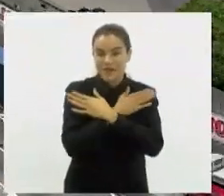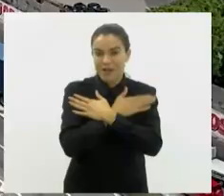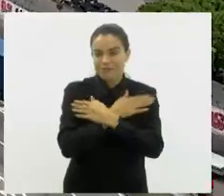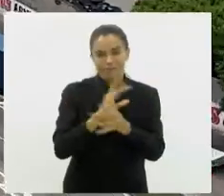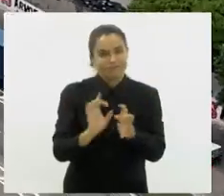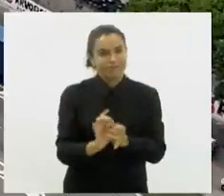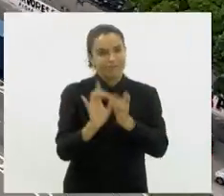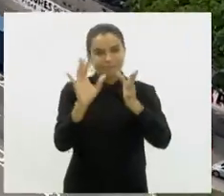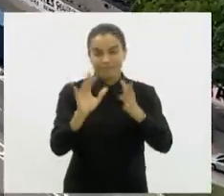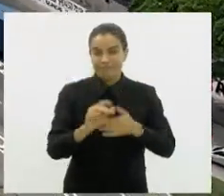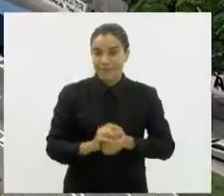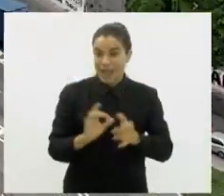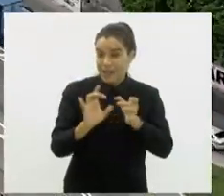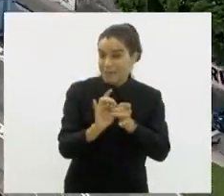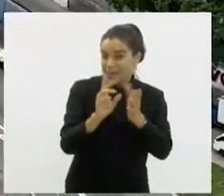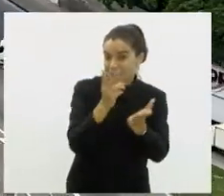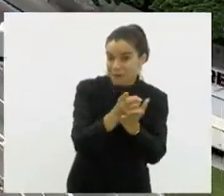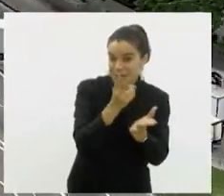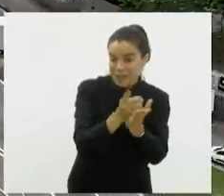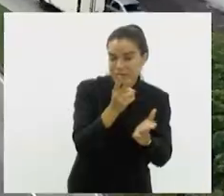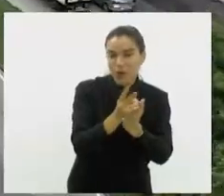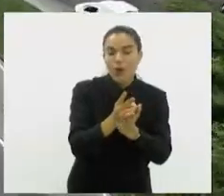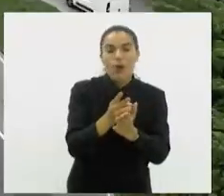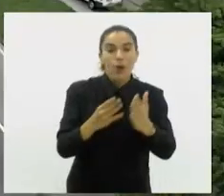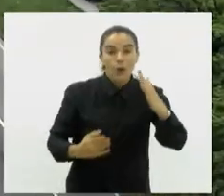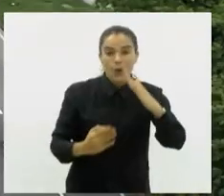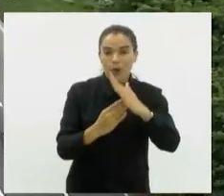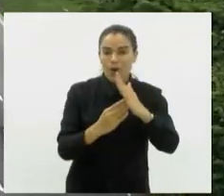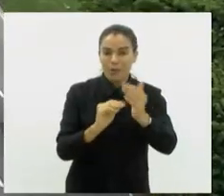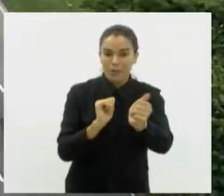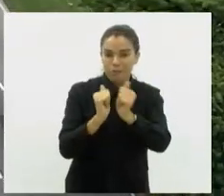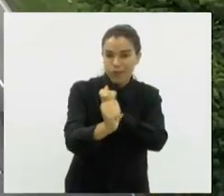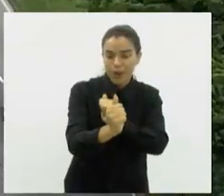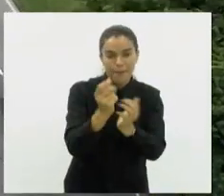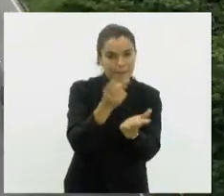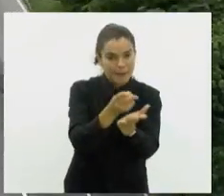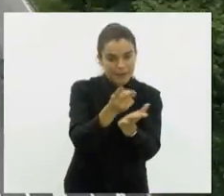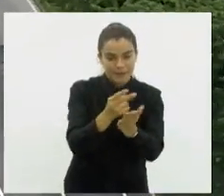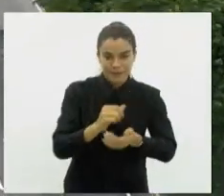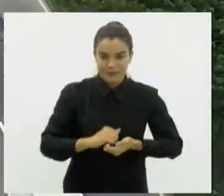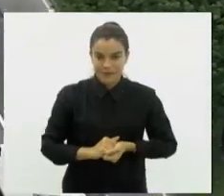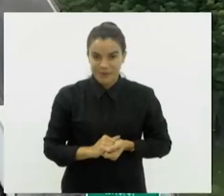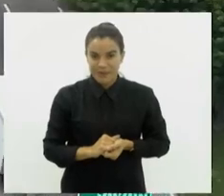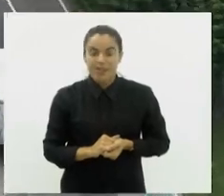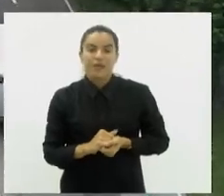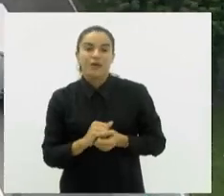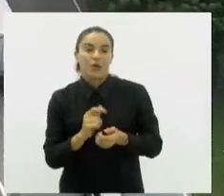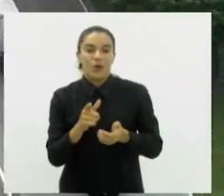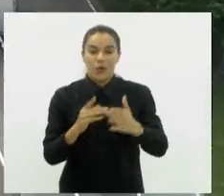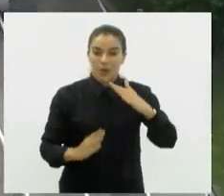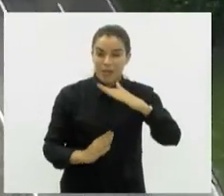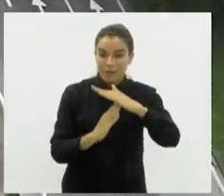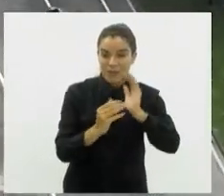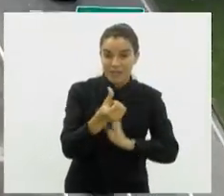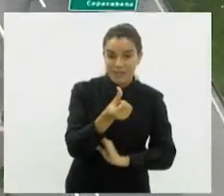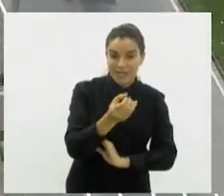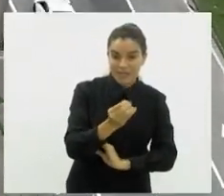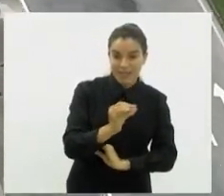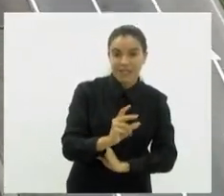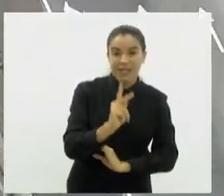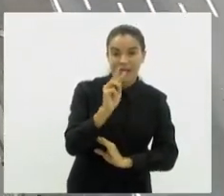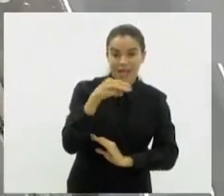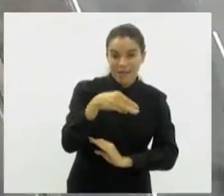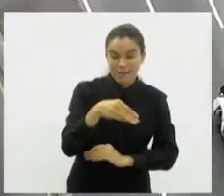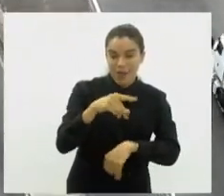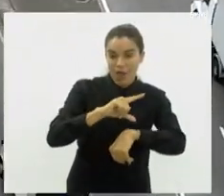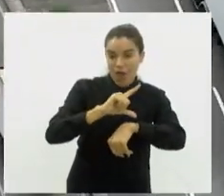todo. Apesar da liberação, os limites de velocidade seguem os mesmos. As faixas têm um limite de velocidade de 60 km por